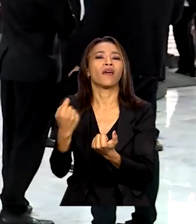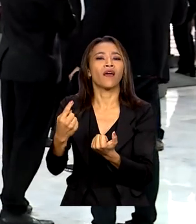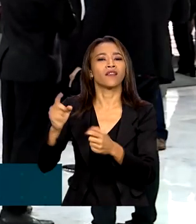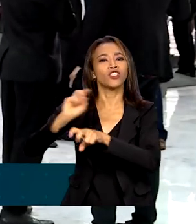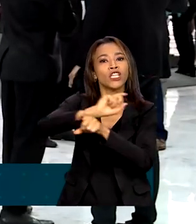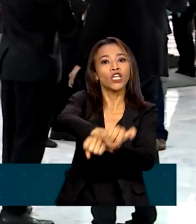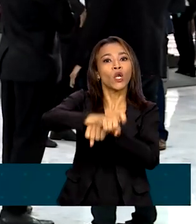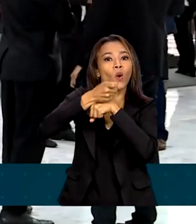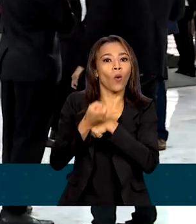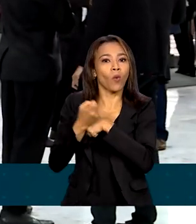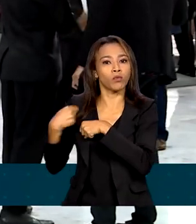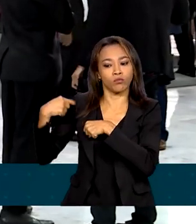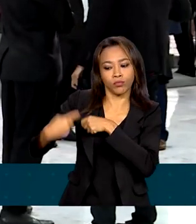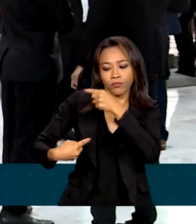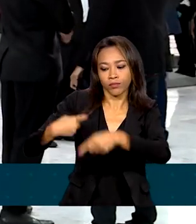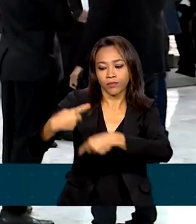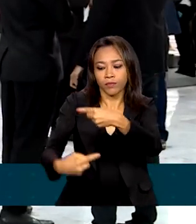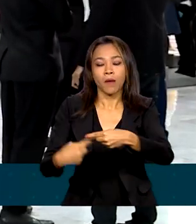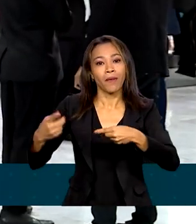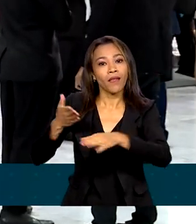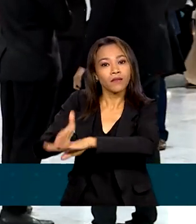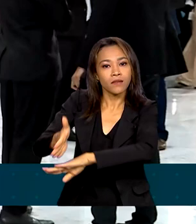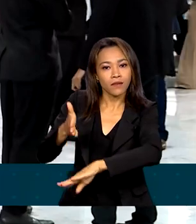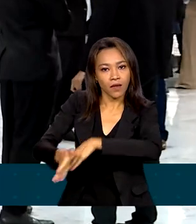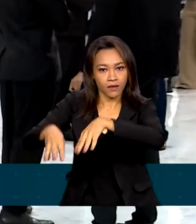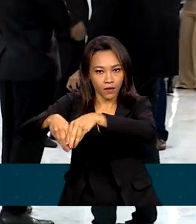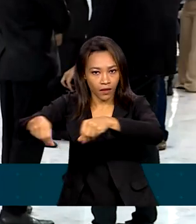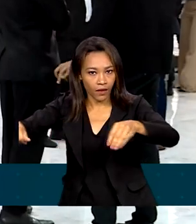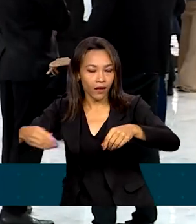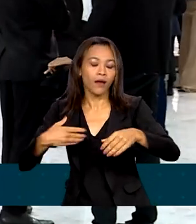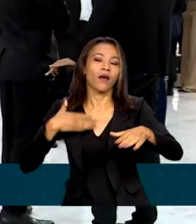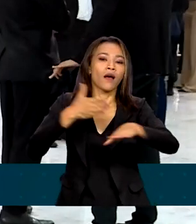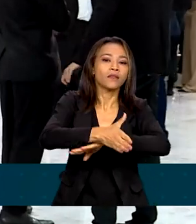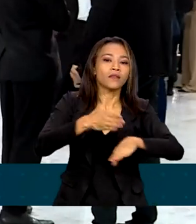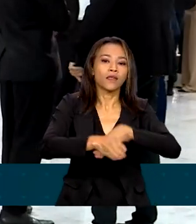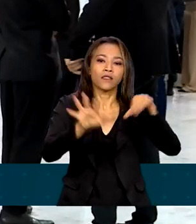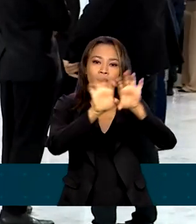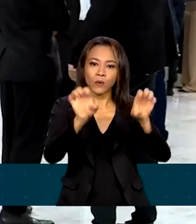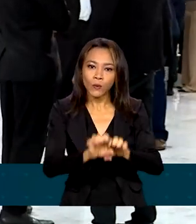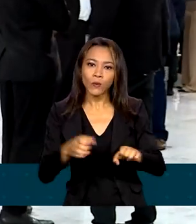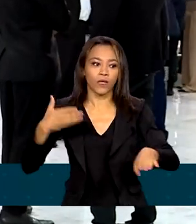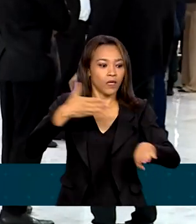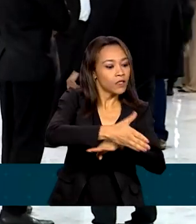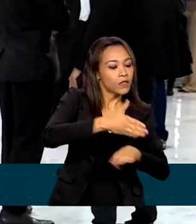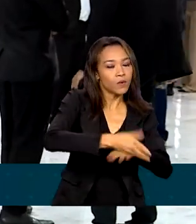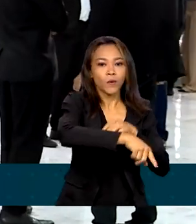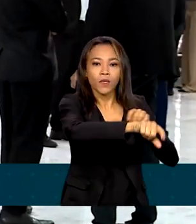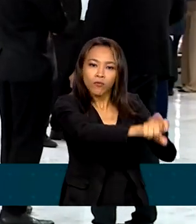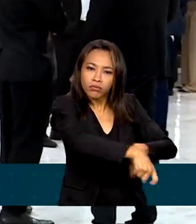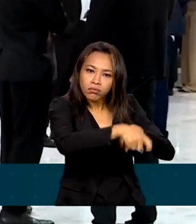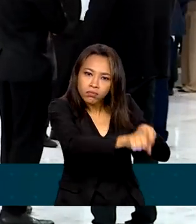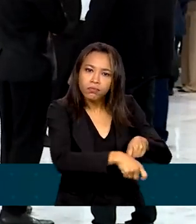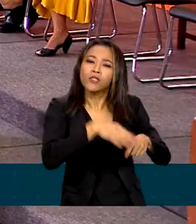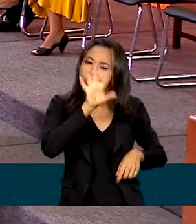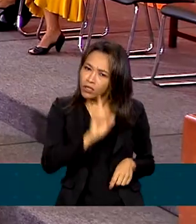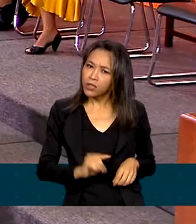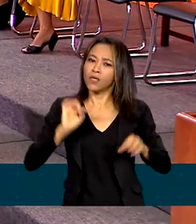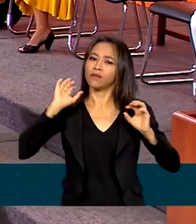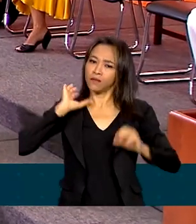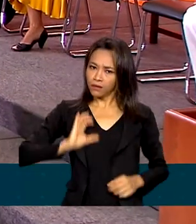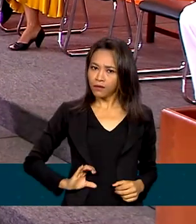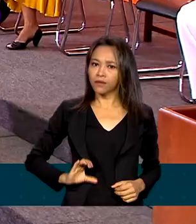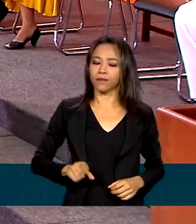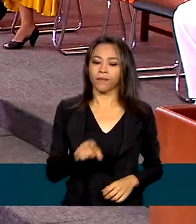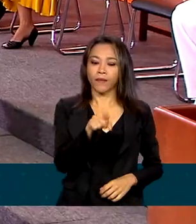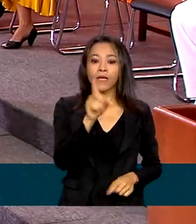quilombos, em áreas como acesso à terra, infraestrutura, inclusão produtiva, direito e cidadania. Também